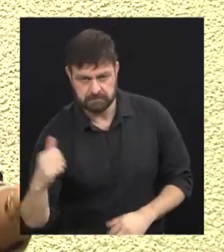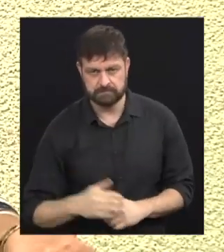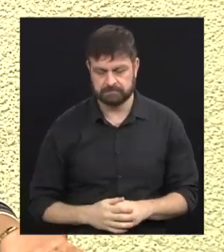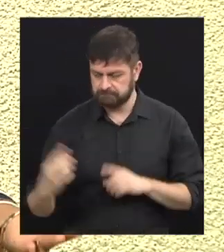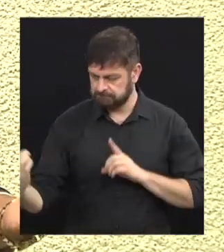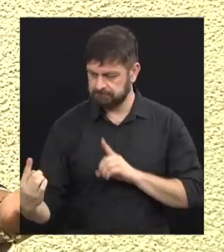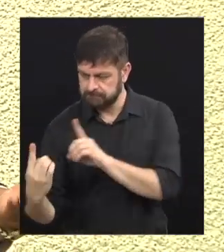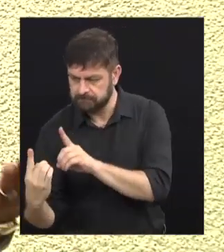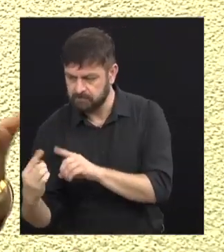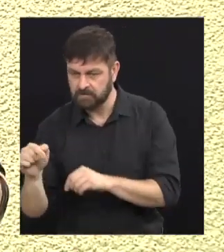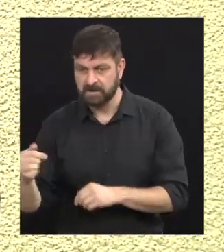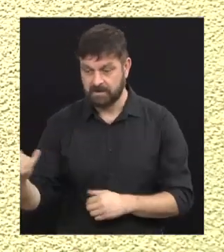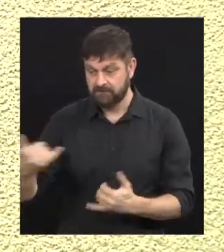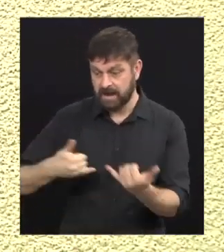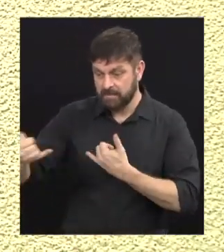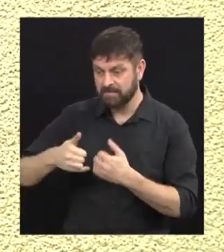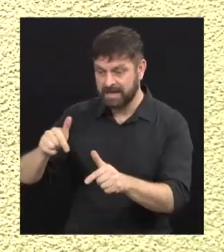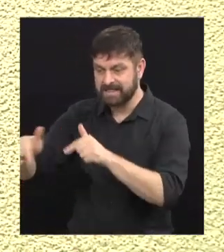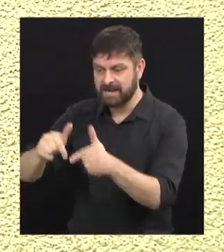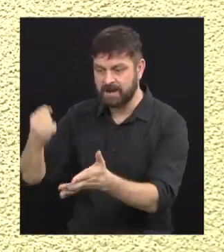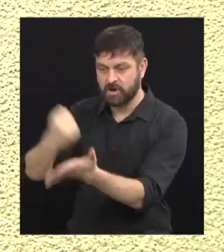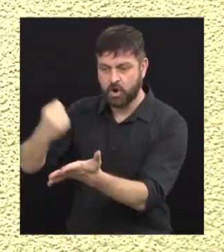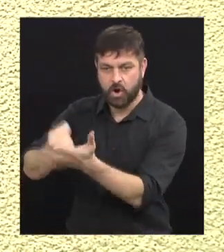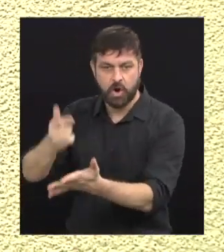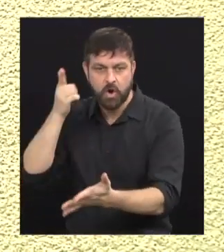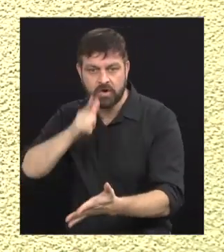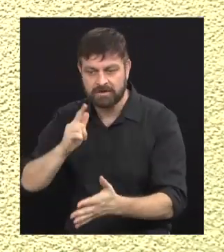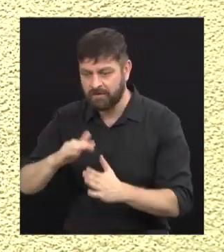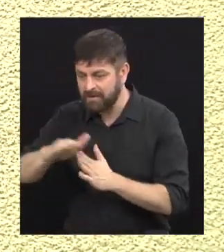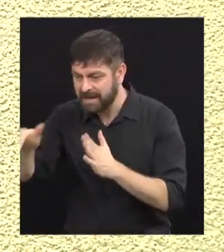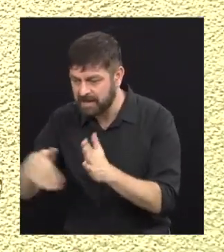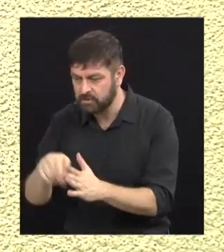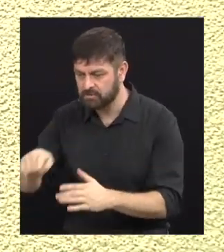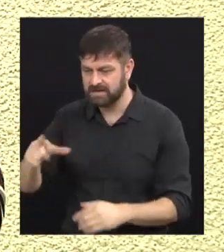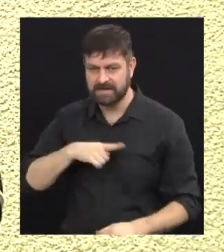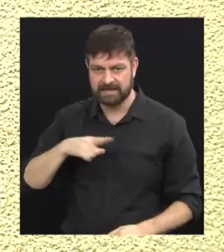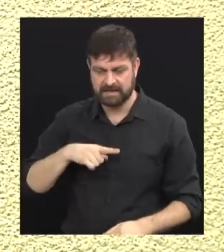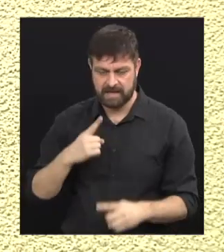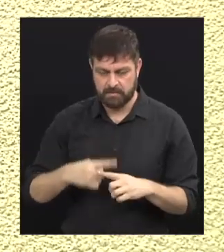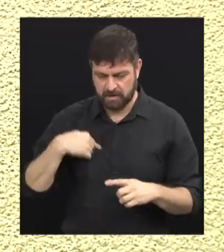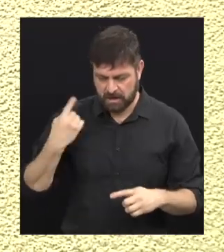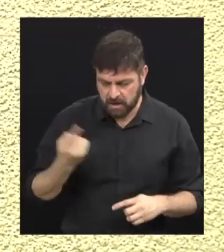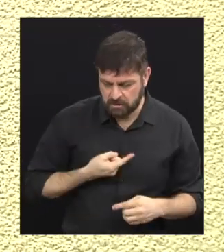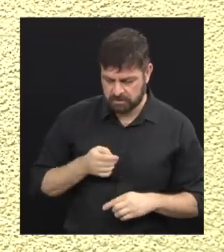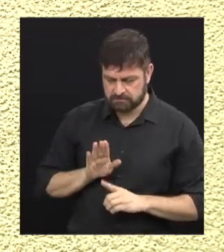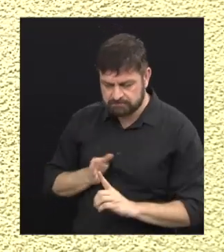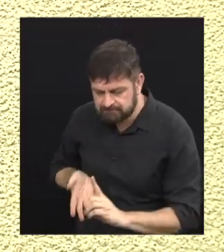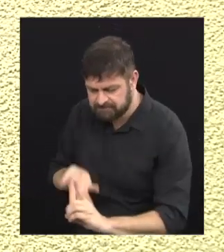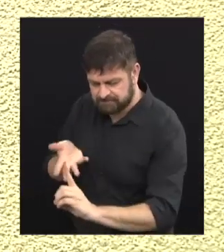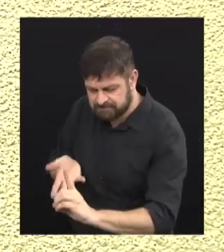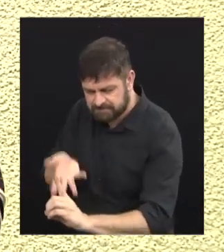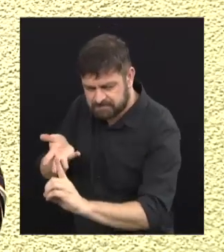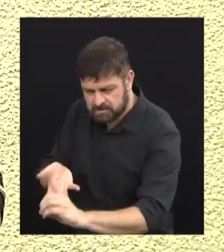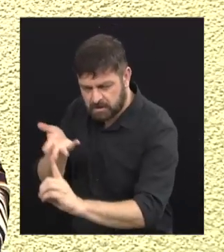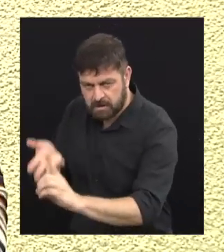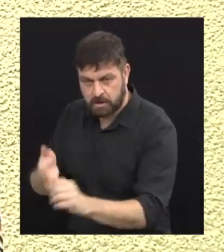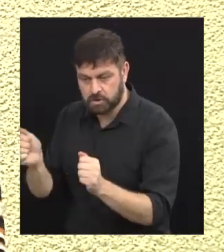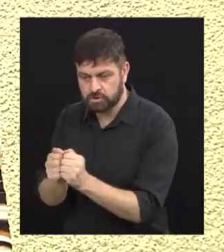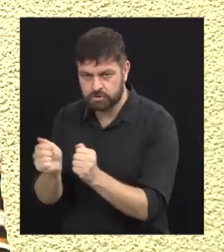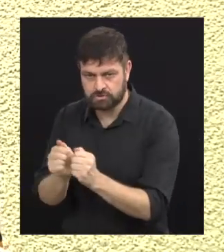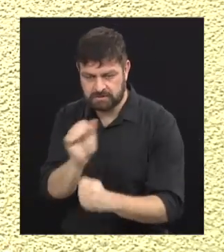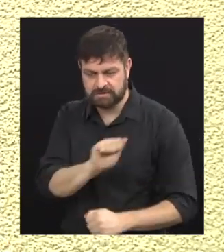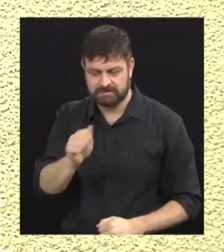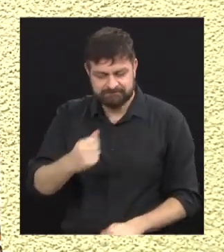dizia que ele está trabalhando e que tudo que ele tem hoje foi graças ao trabalho que nós fizemos junto com ele ao projeto. Sabe, isso daí é